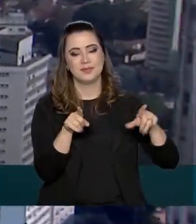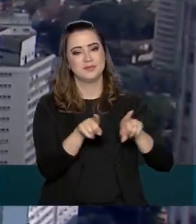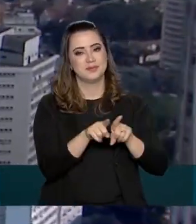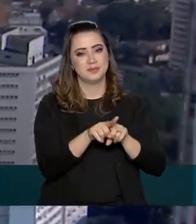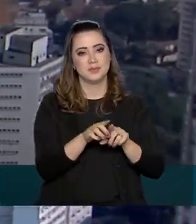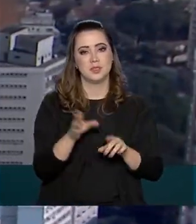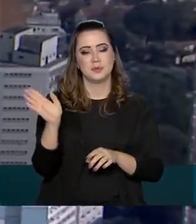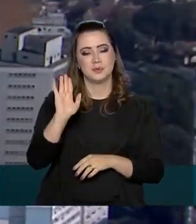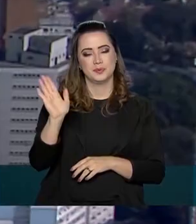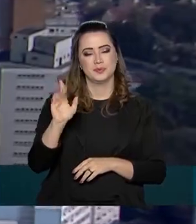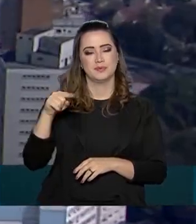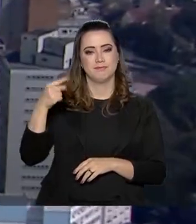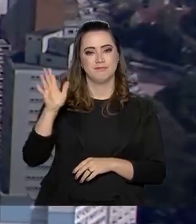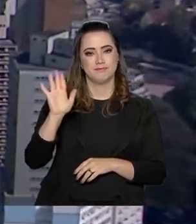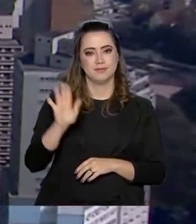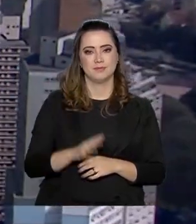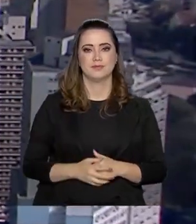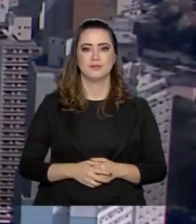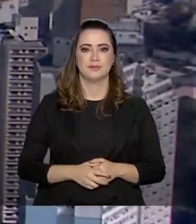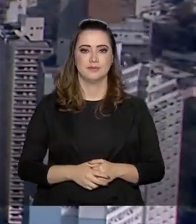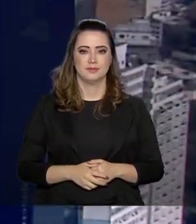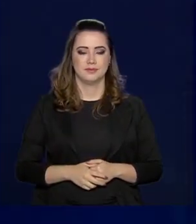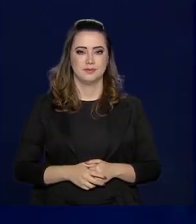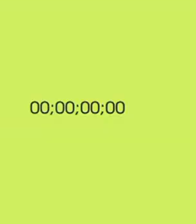sociais. Nos vemos na próxima edição. Até lá!